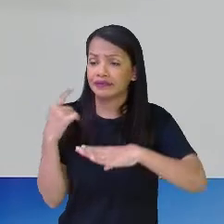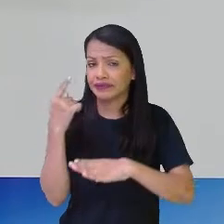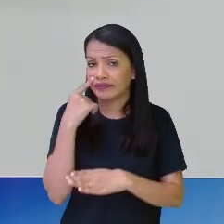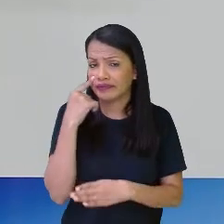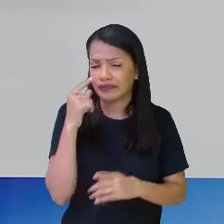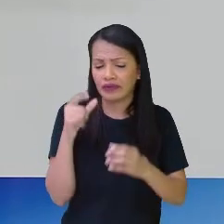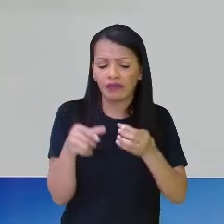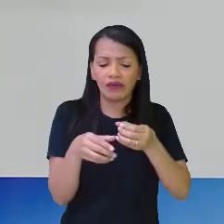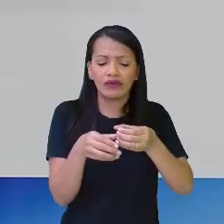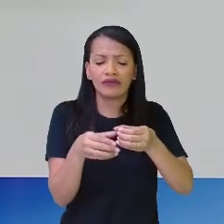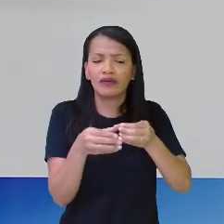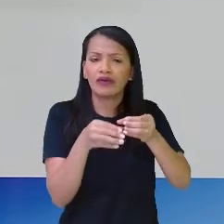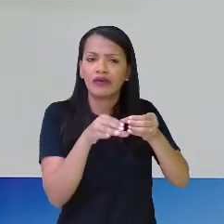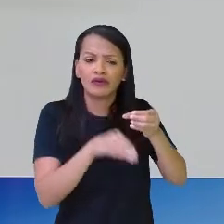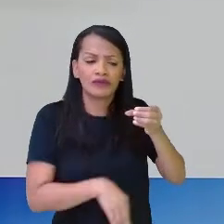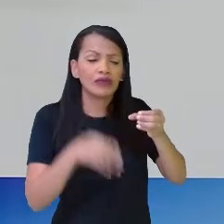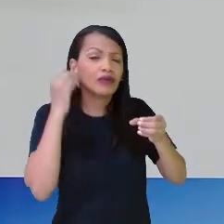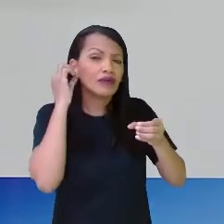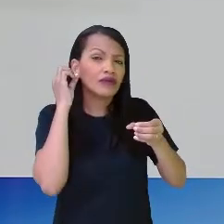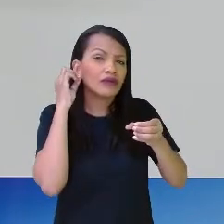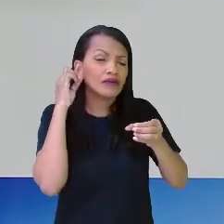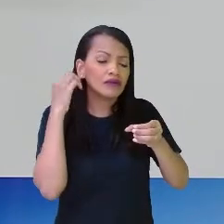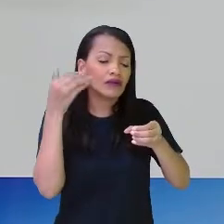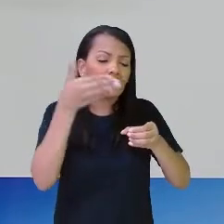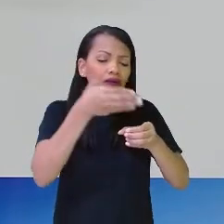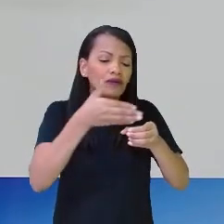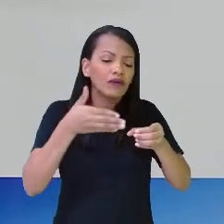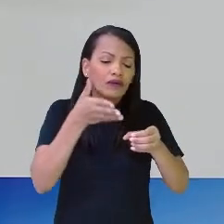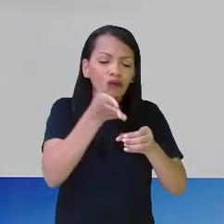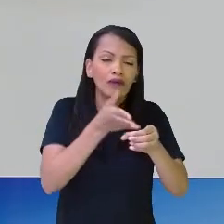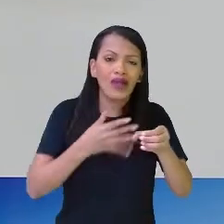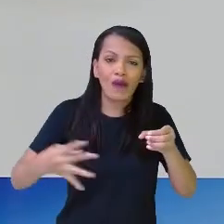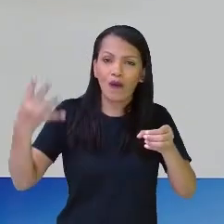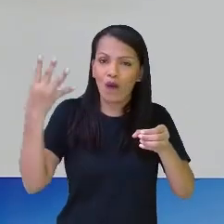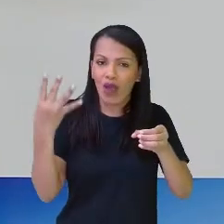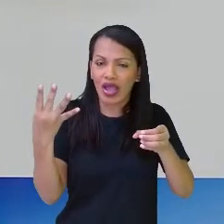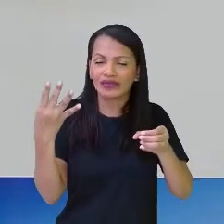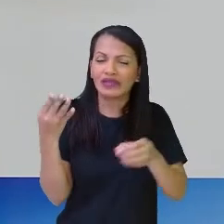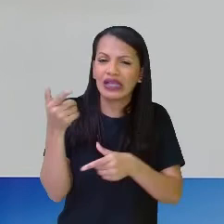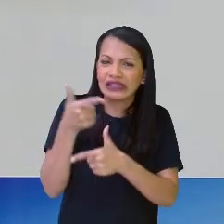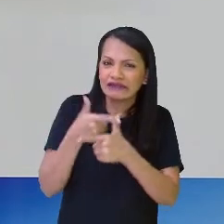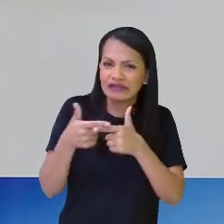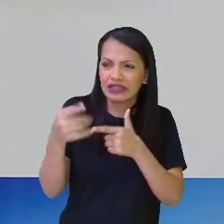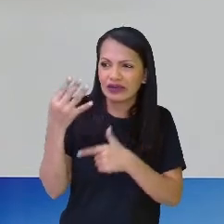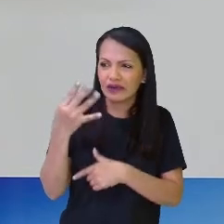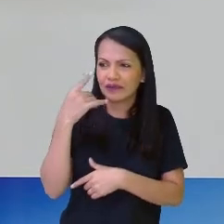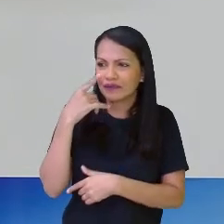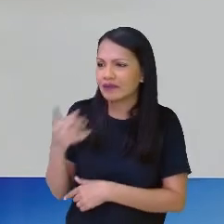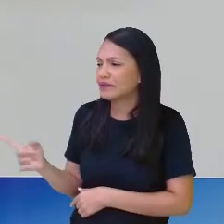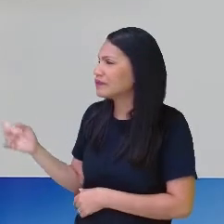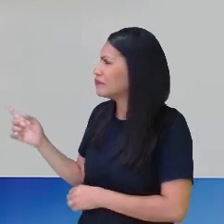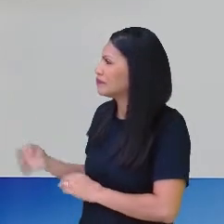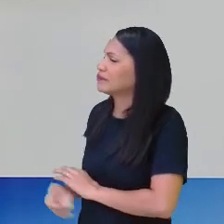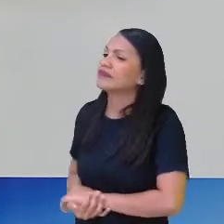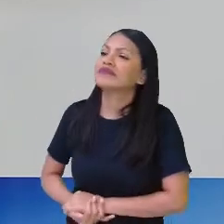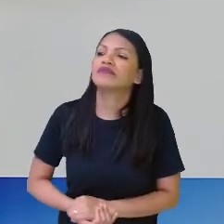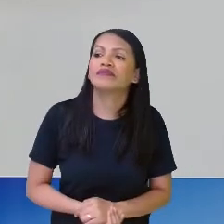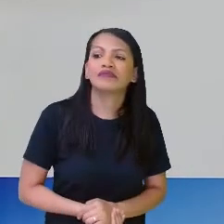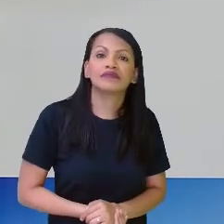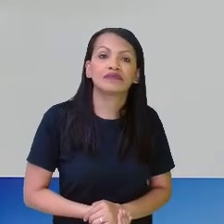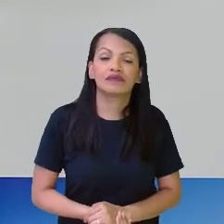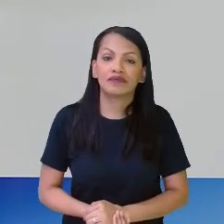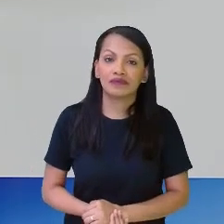xícara fosse dividida em 4 partes e eu peguei 3 quartos, então, significa o que, que eu peguei das 4